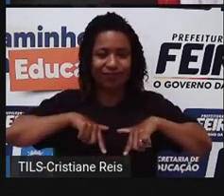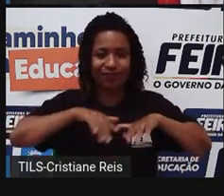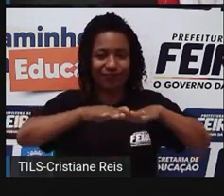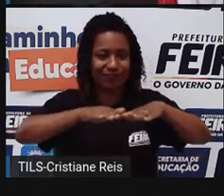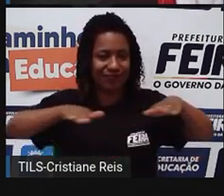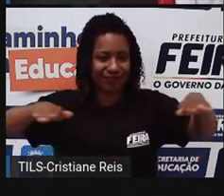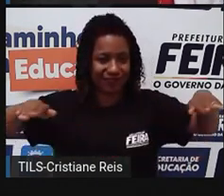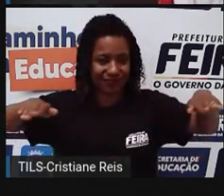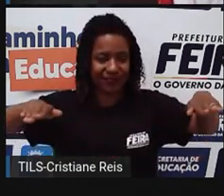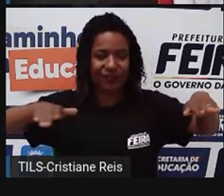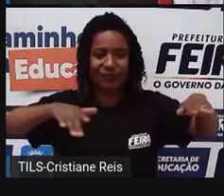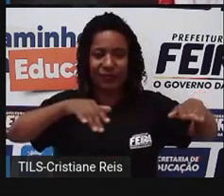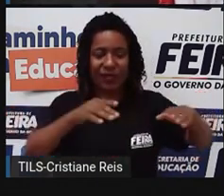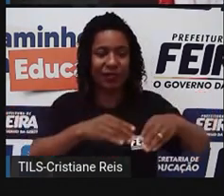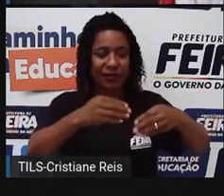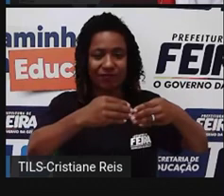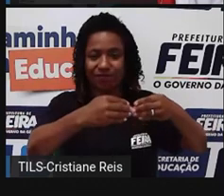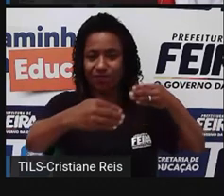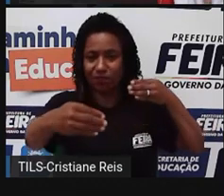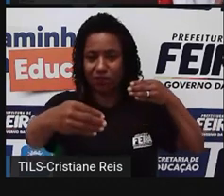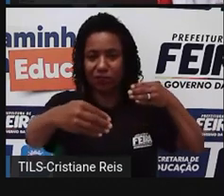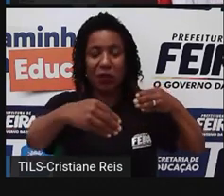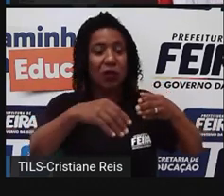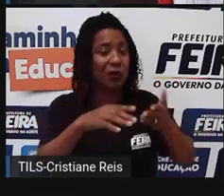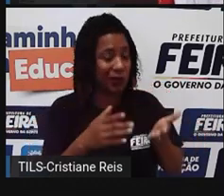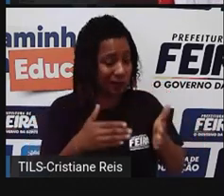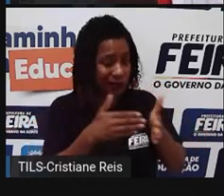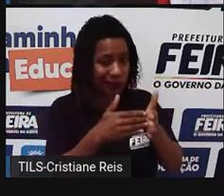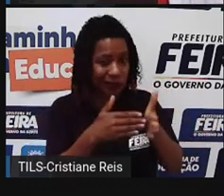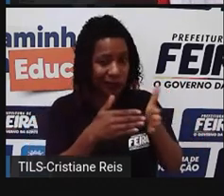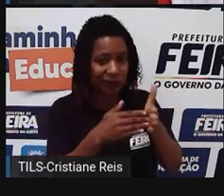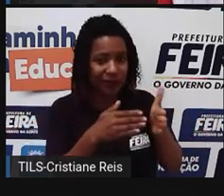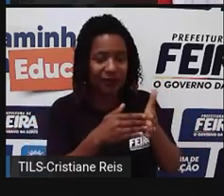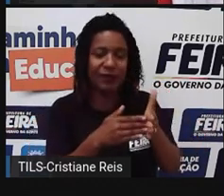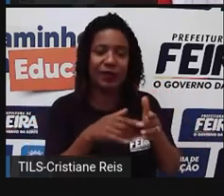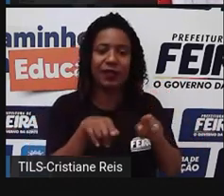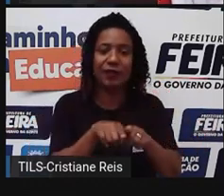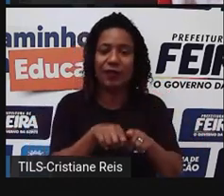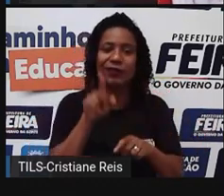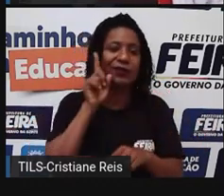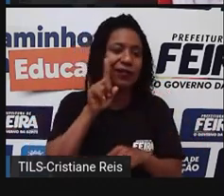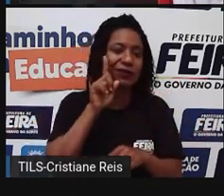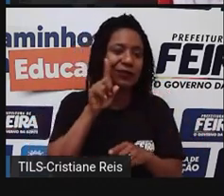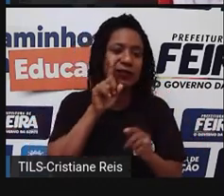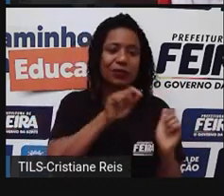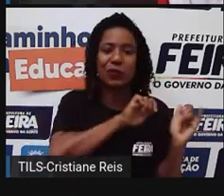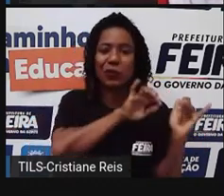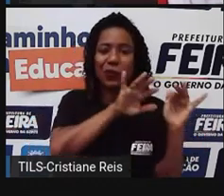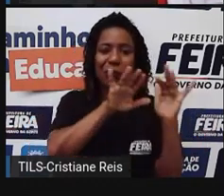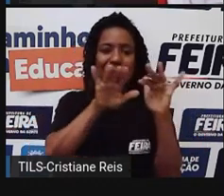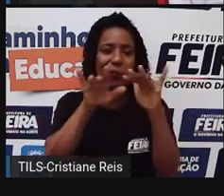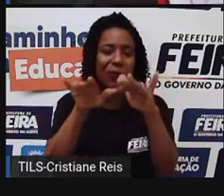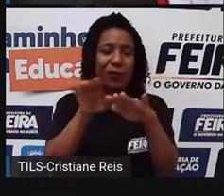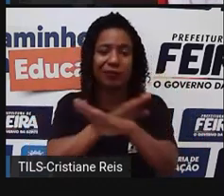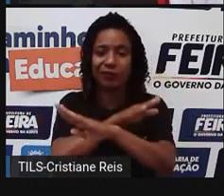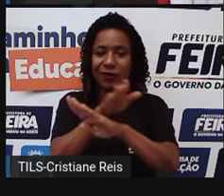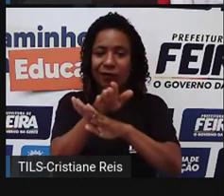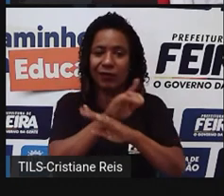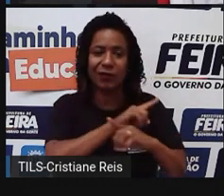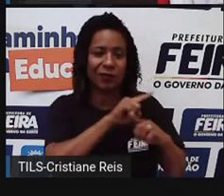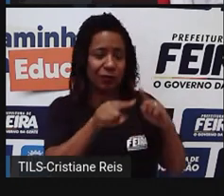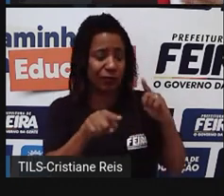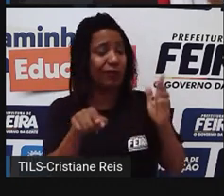a questão dos imigrantes, né, americanos para poder entrar ali nos Estados Unidos, tudo isso está dentro dessa política. Então,